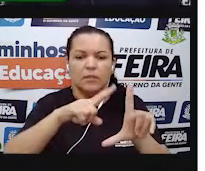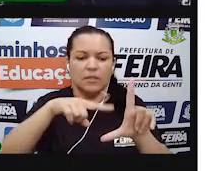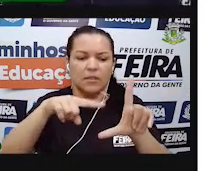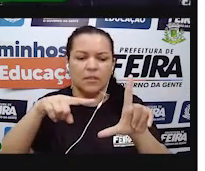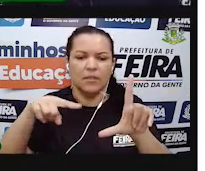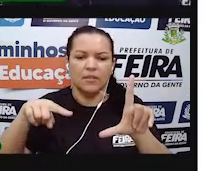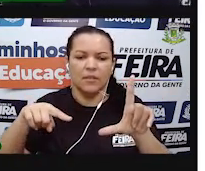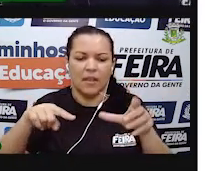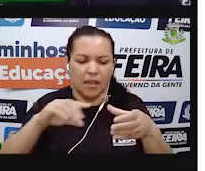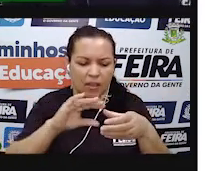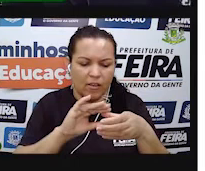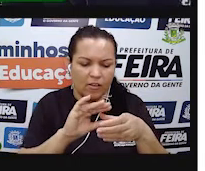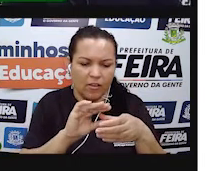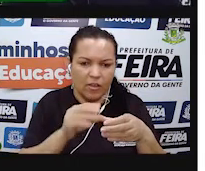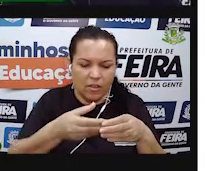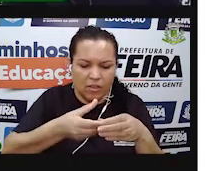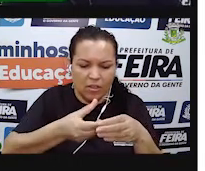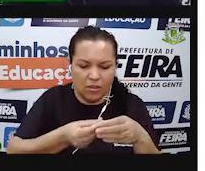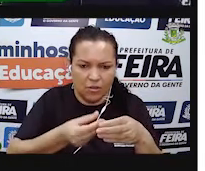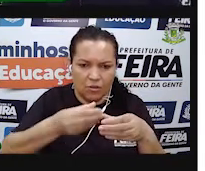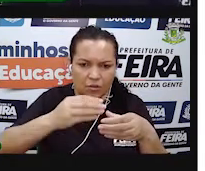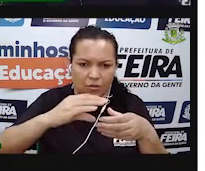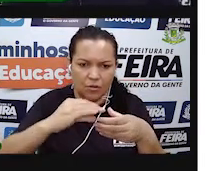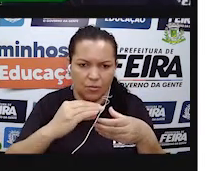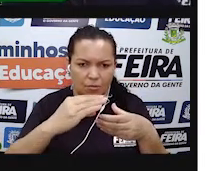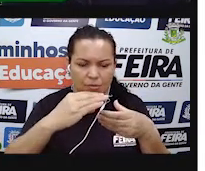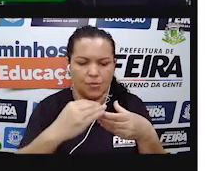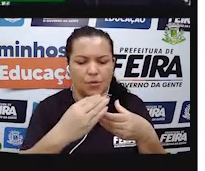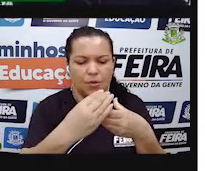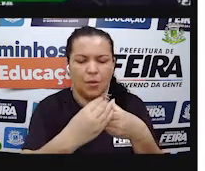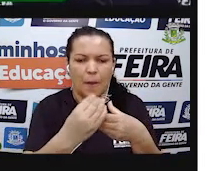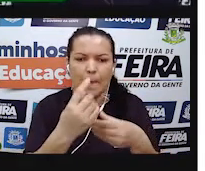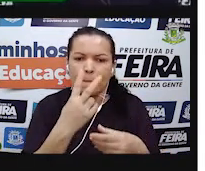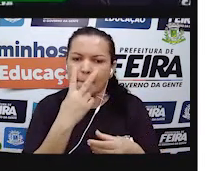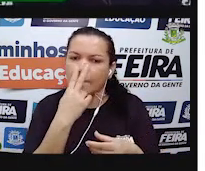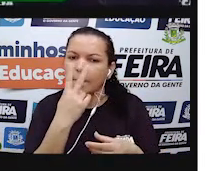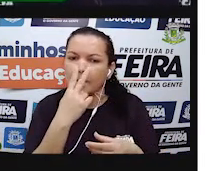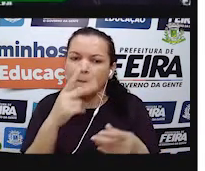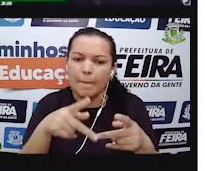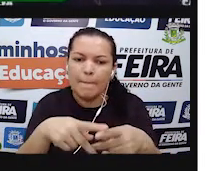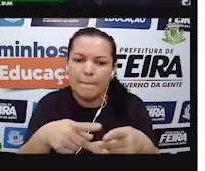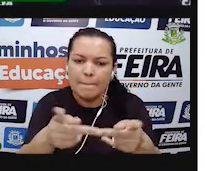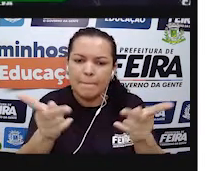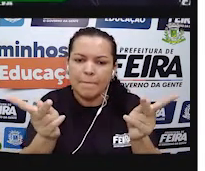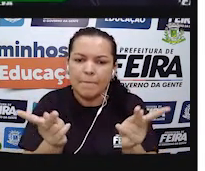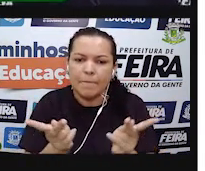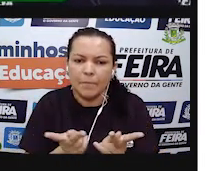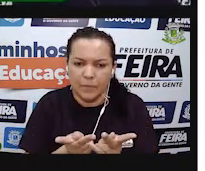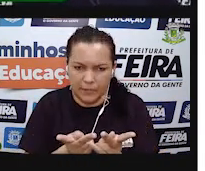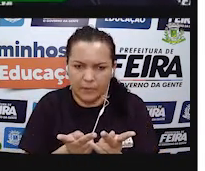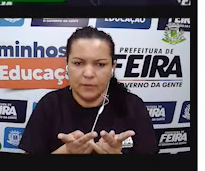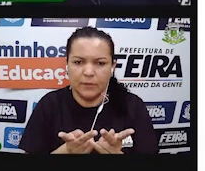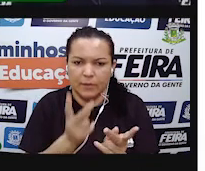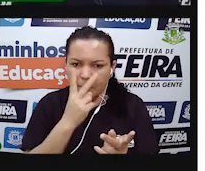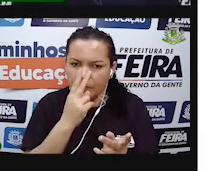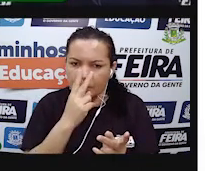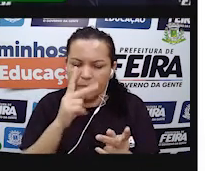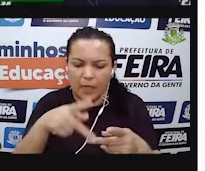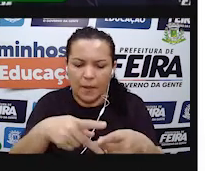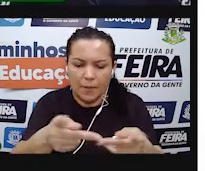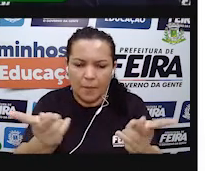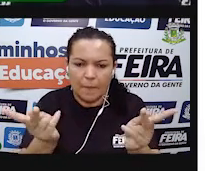E tem o gráfico de setores, que é esse aqui da bolinha fatiada, né? A gente conhece mais ele